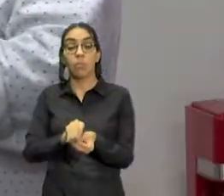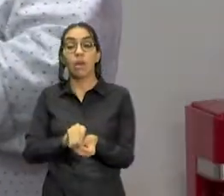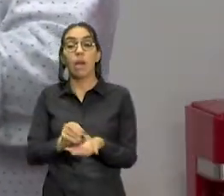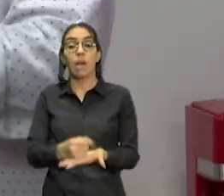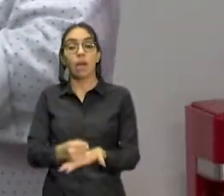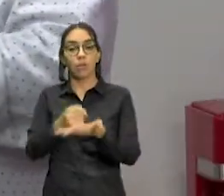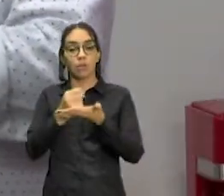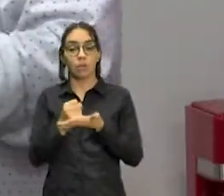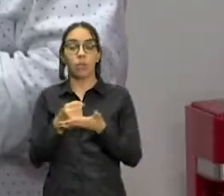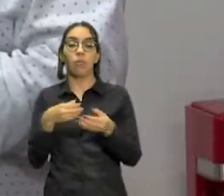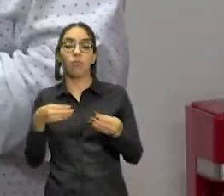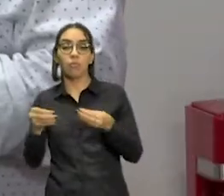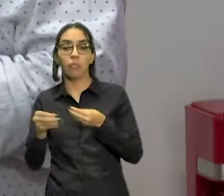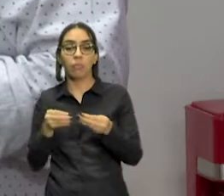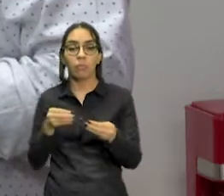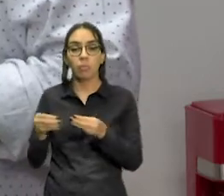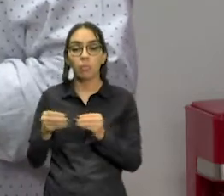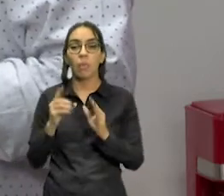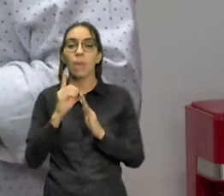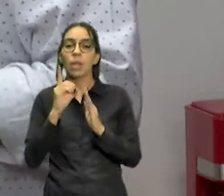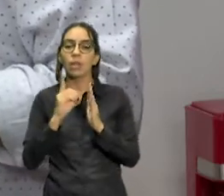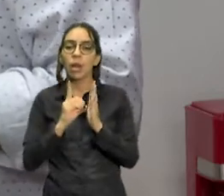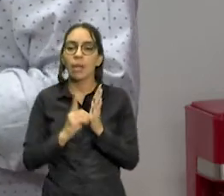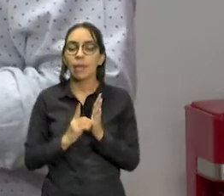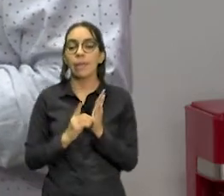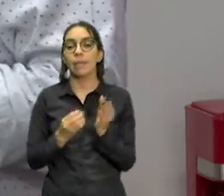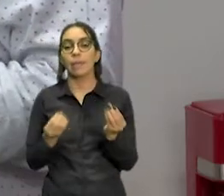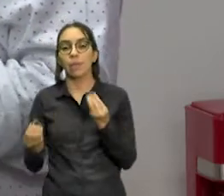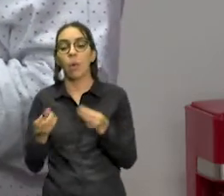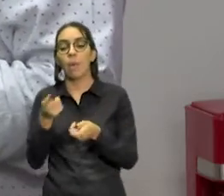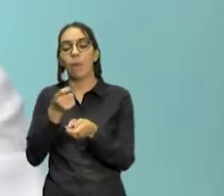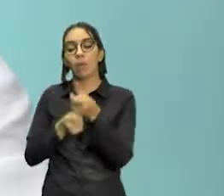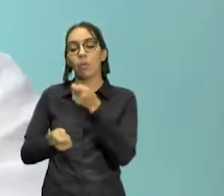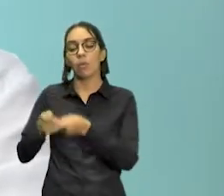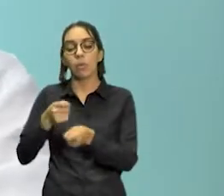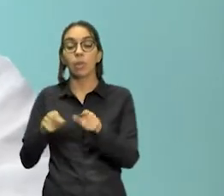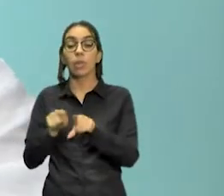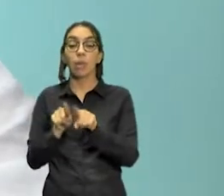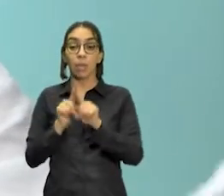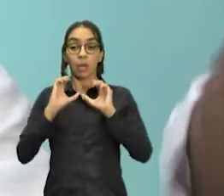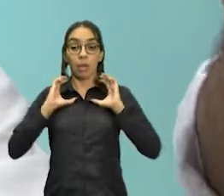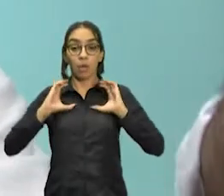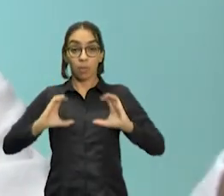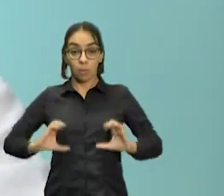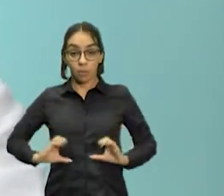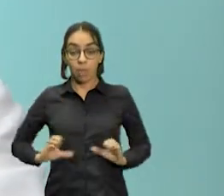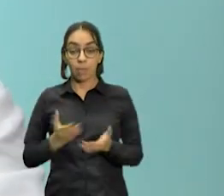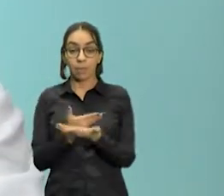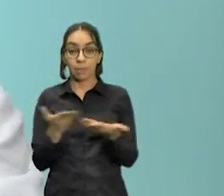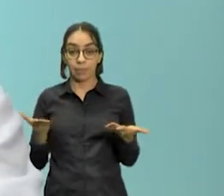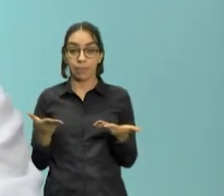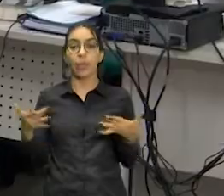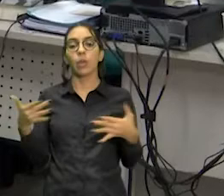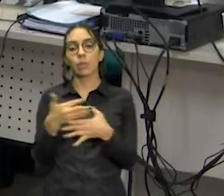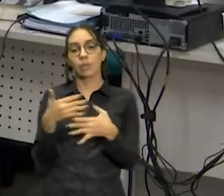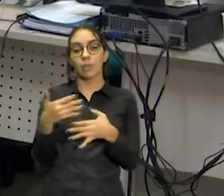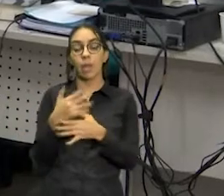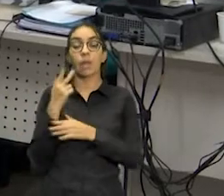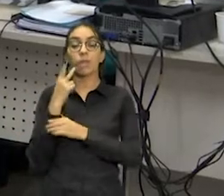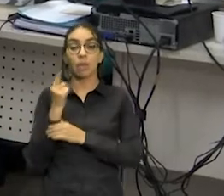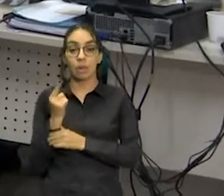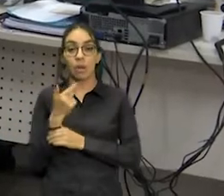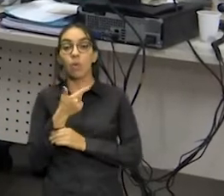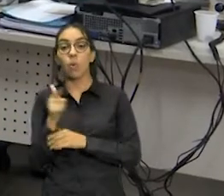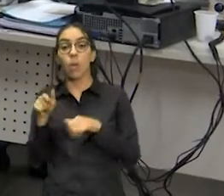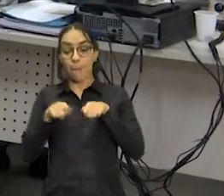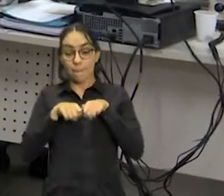flexibilização das atividades econômicas e comportamentais do Ceará, outras atribuições do SISEC têm sido mapear as